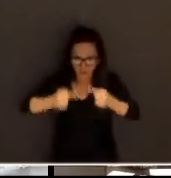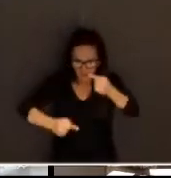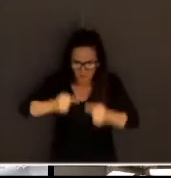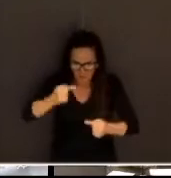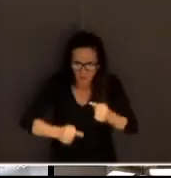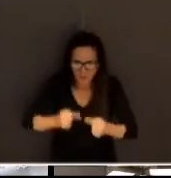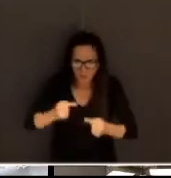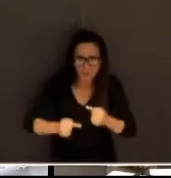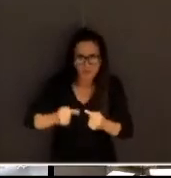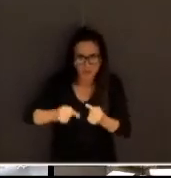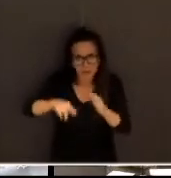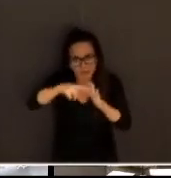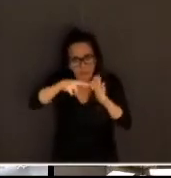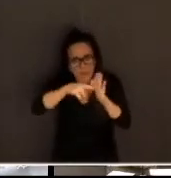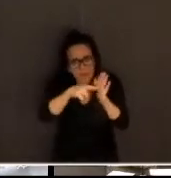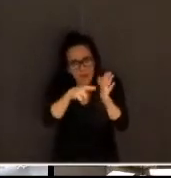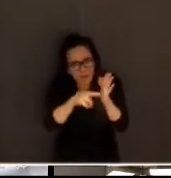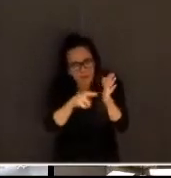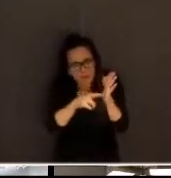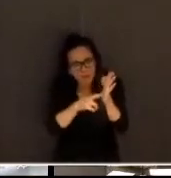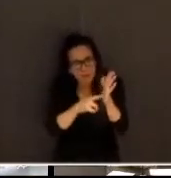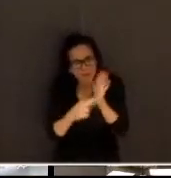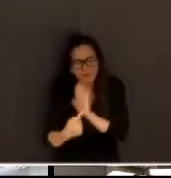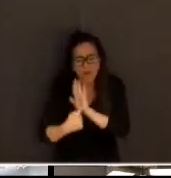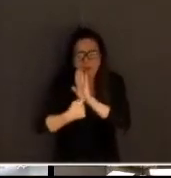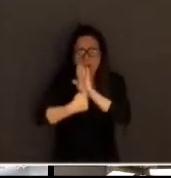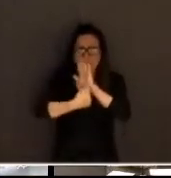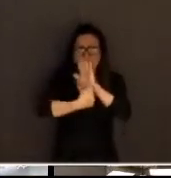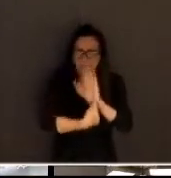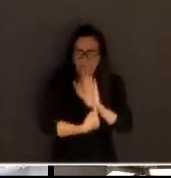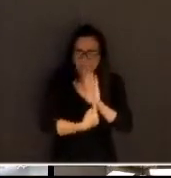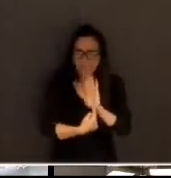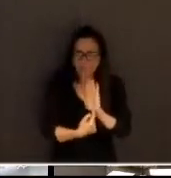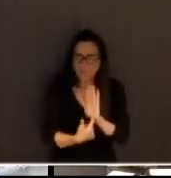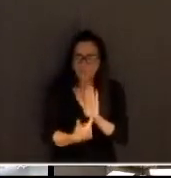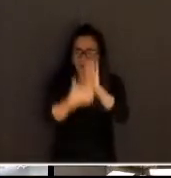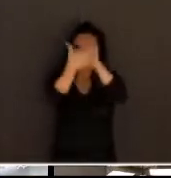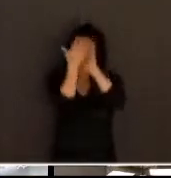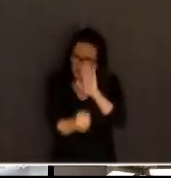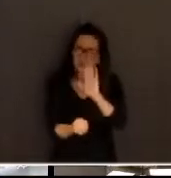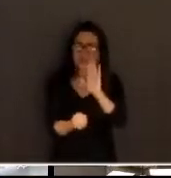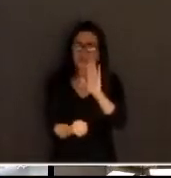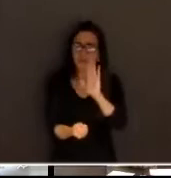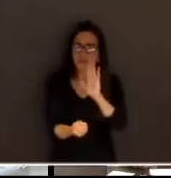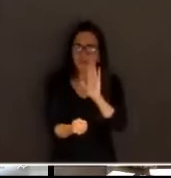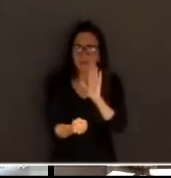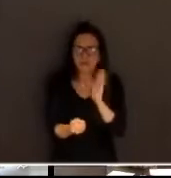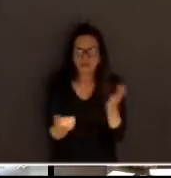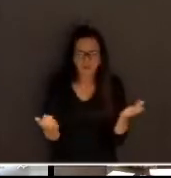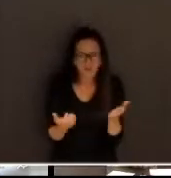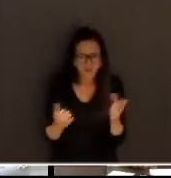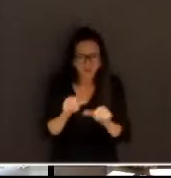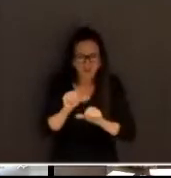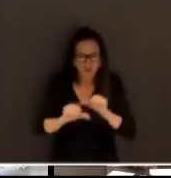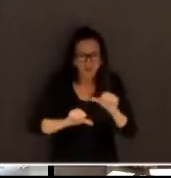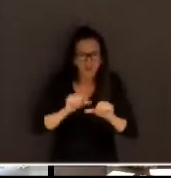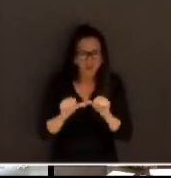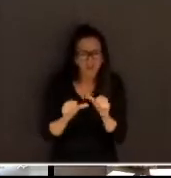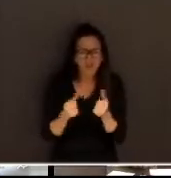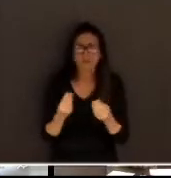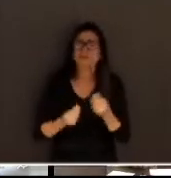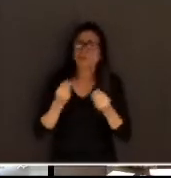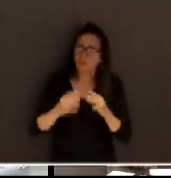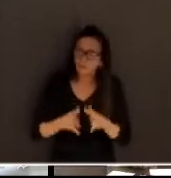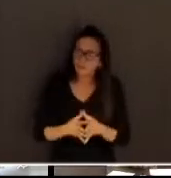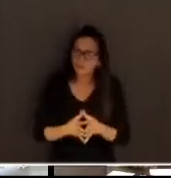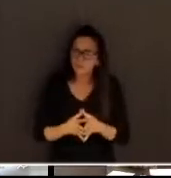pelo menos, um documento que diria como a gente ia agir. E agora, quer roer a corda? Como é que vai ser isso?